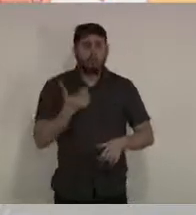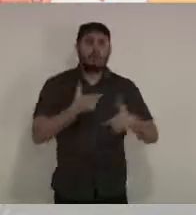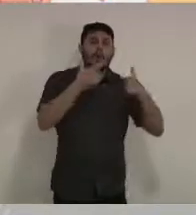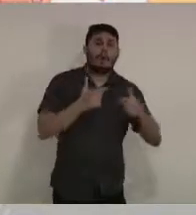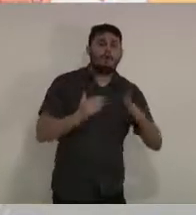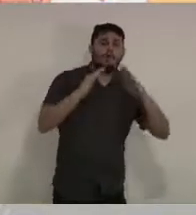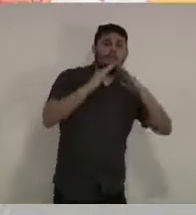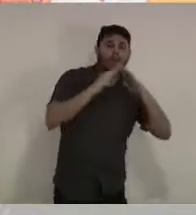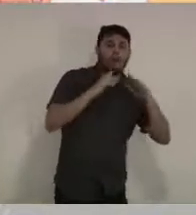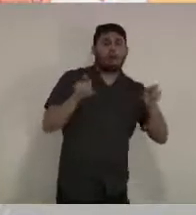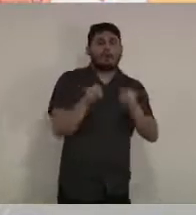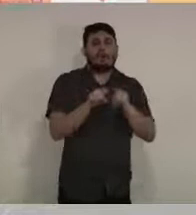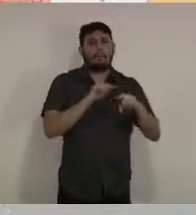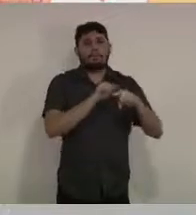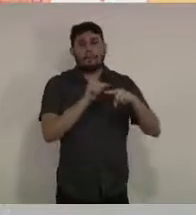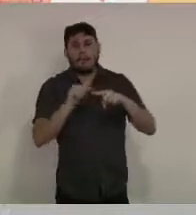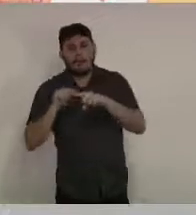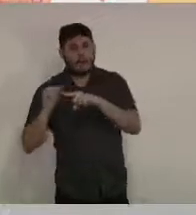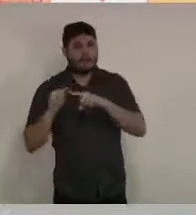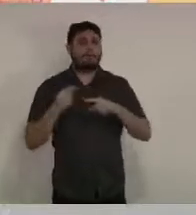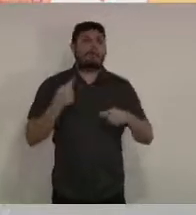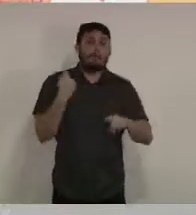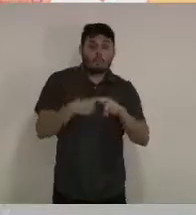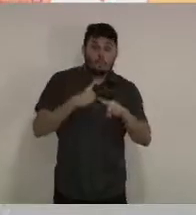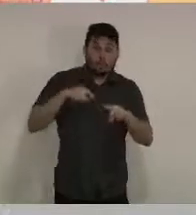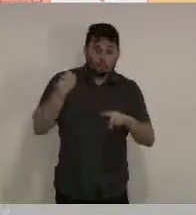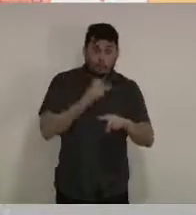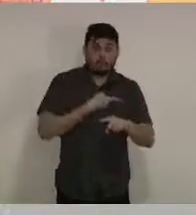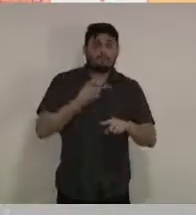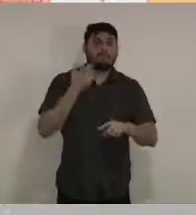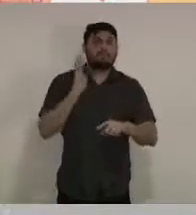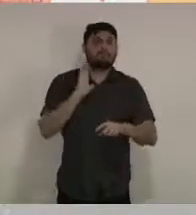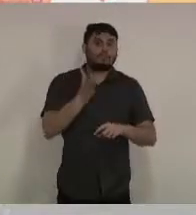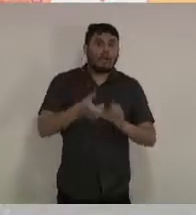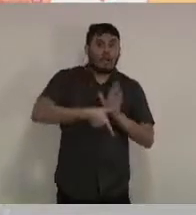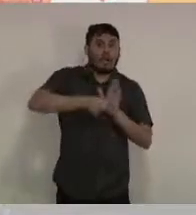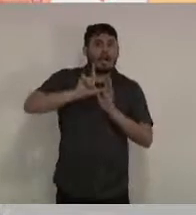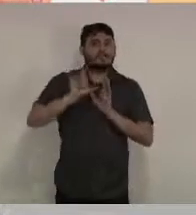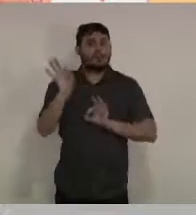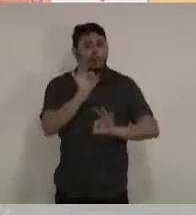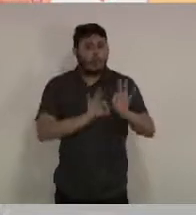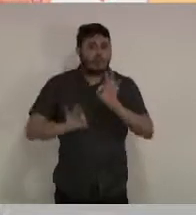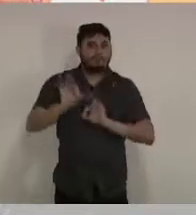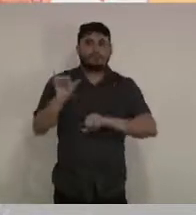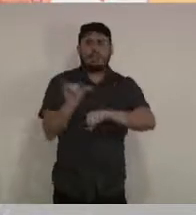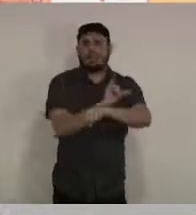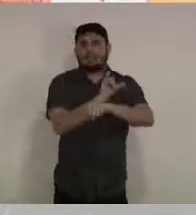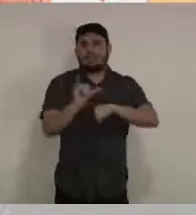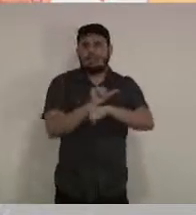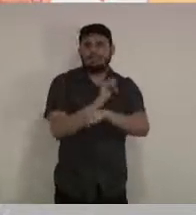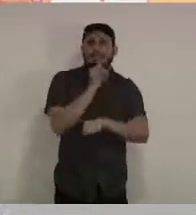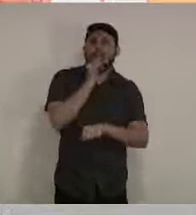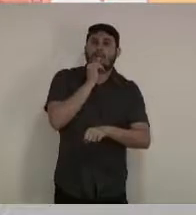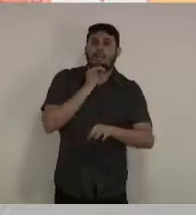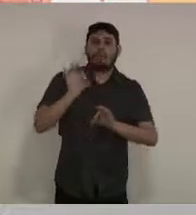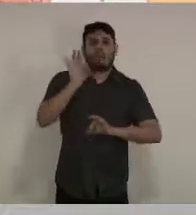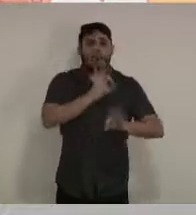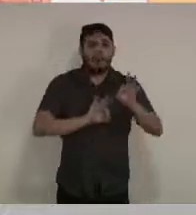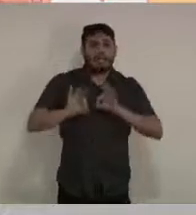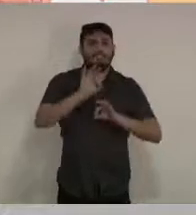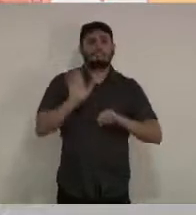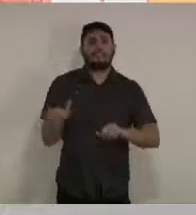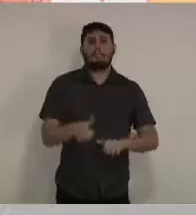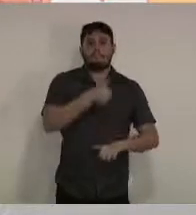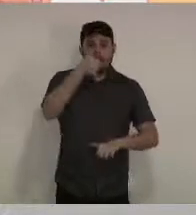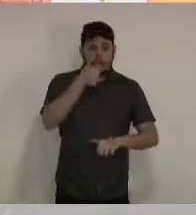pontualmente, traçar medidas estratégicas de contenção de fluxo, de estruturação da rede, de ampliação de